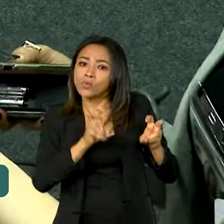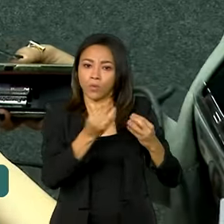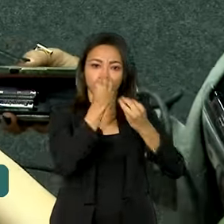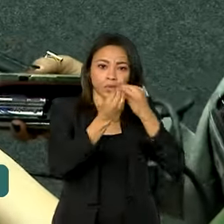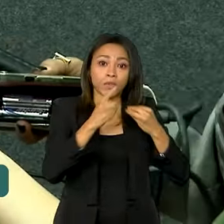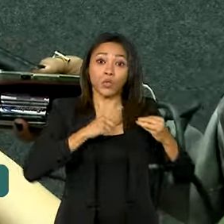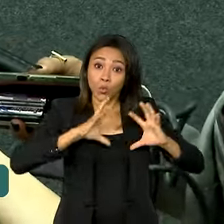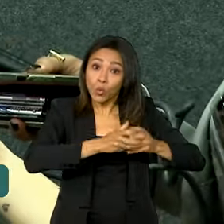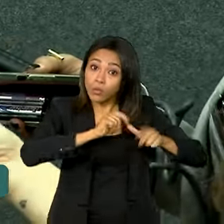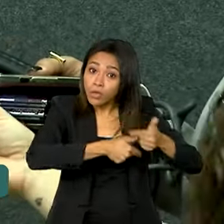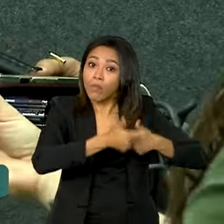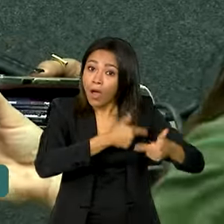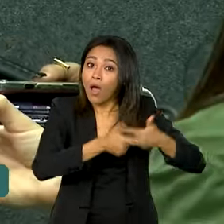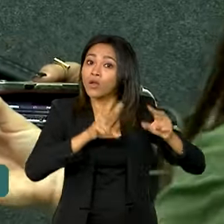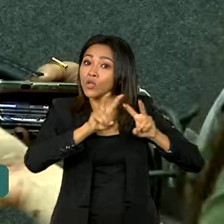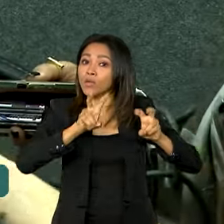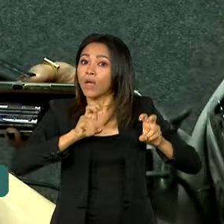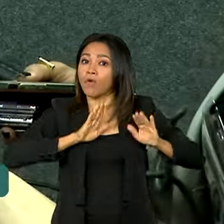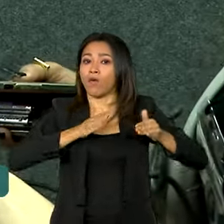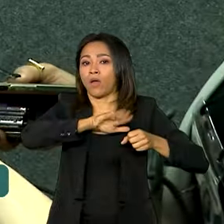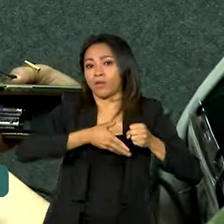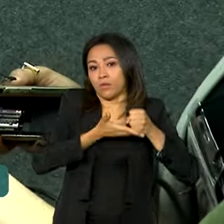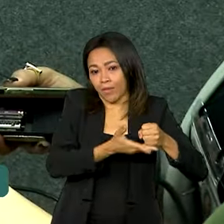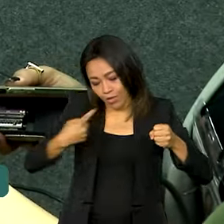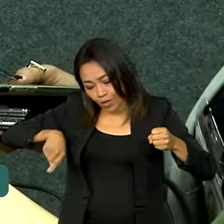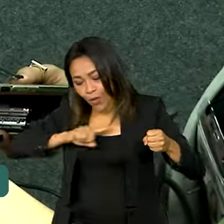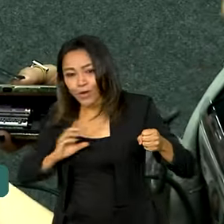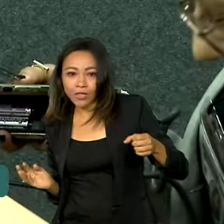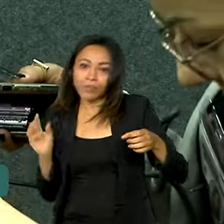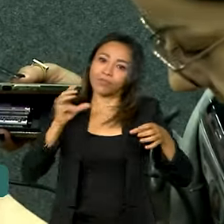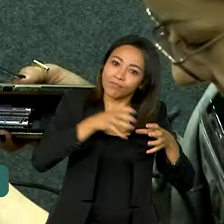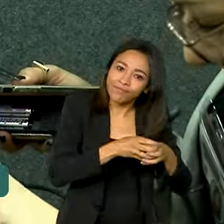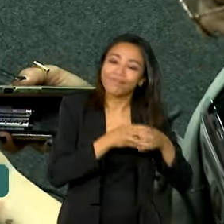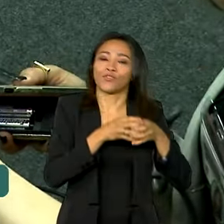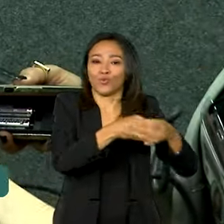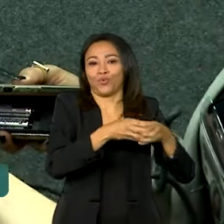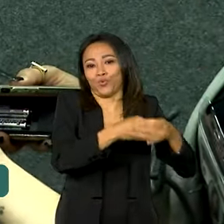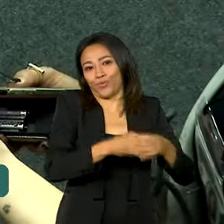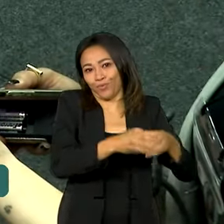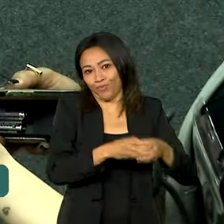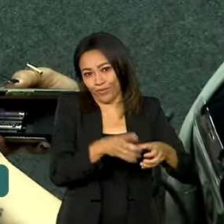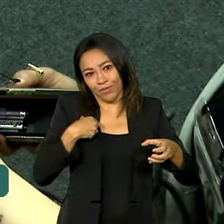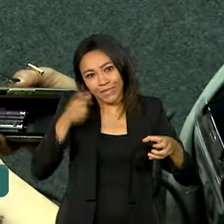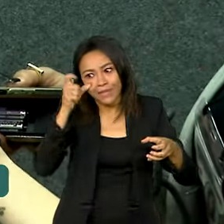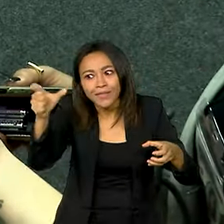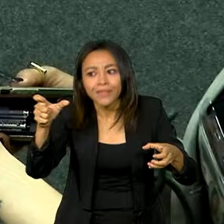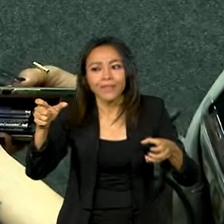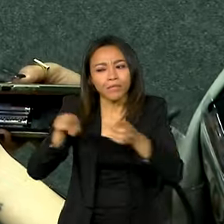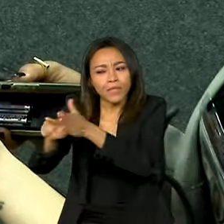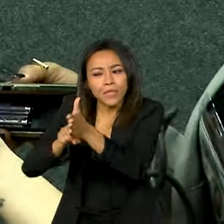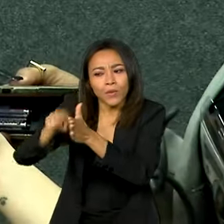GT que trabalha só com sustentabilidade. E nós somos co-presidentes da Coalizão Global. Então, temos muito interesse, pesquisadores da USP,